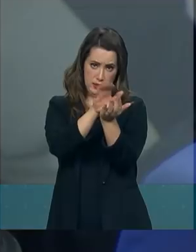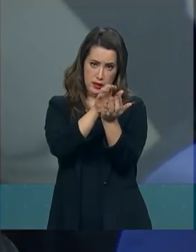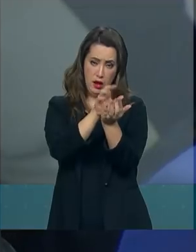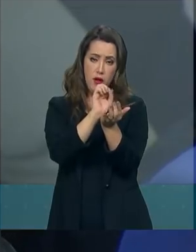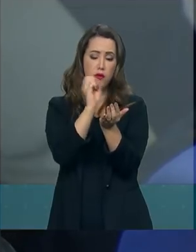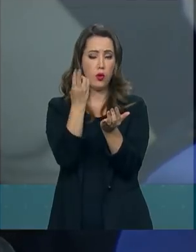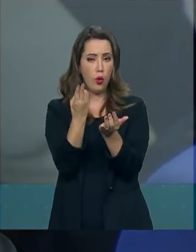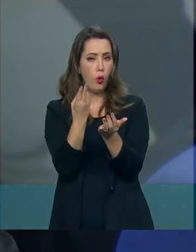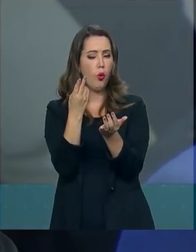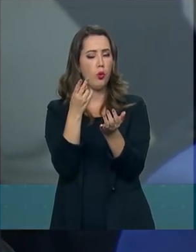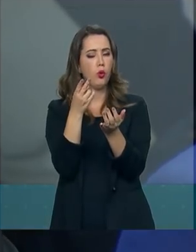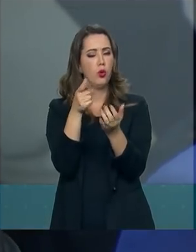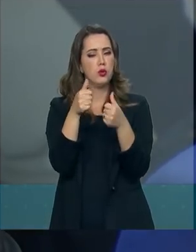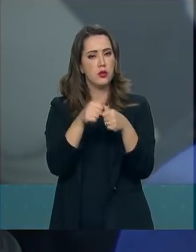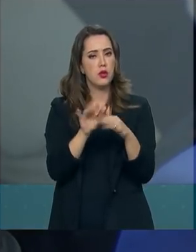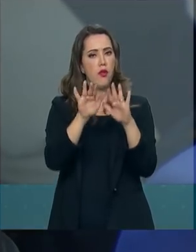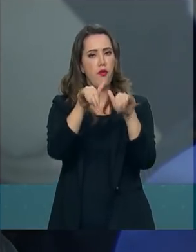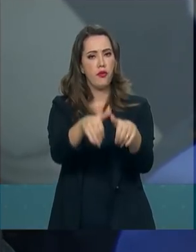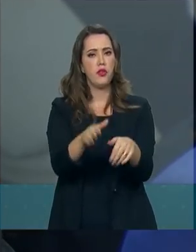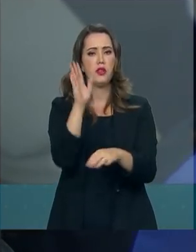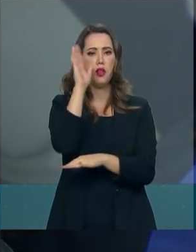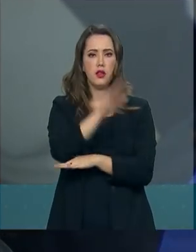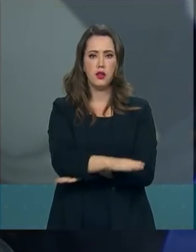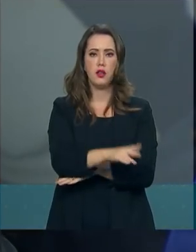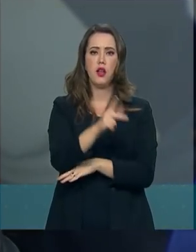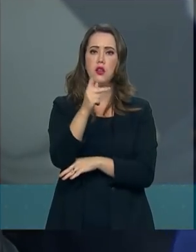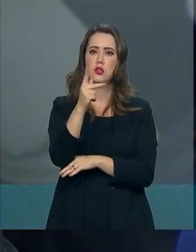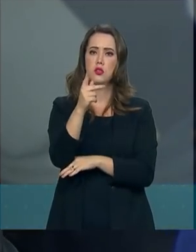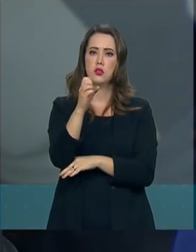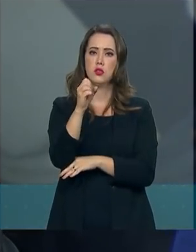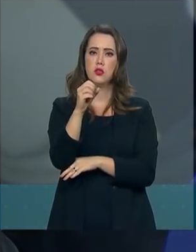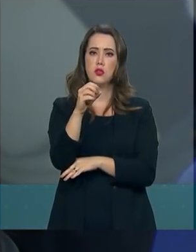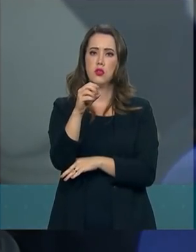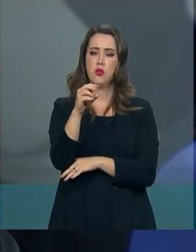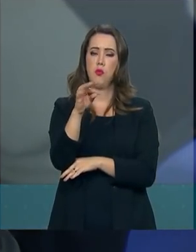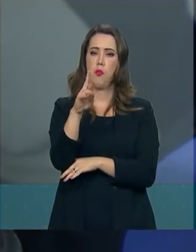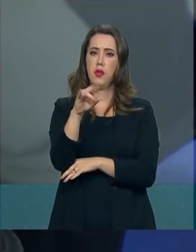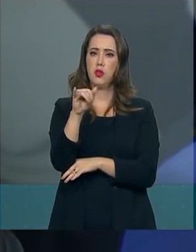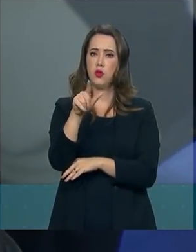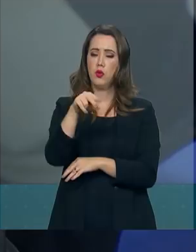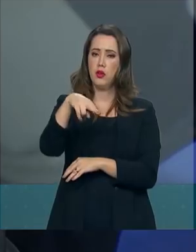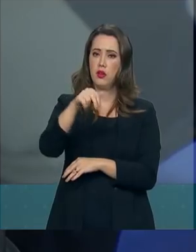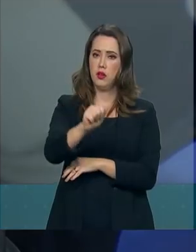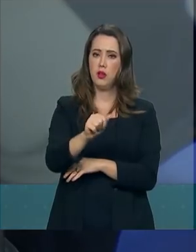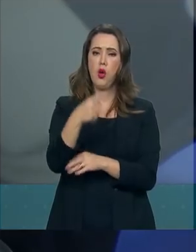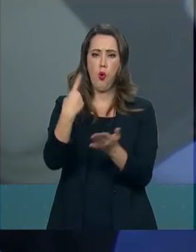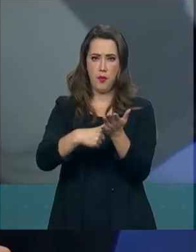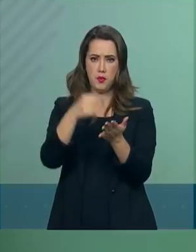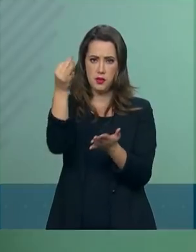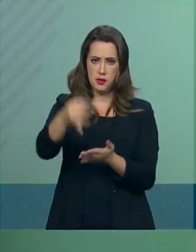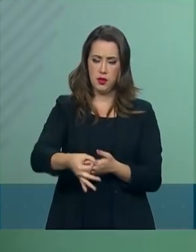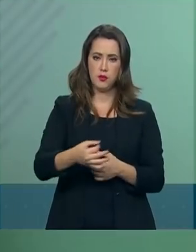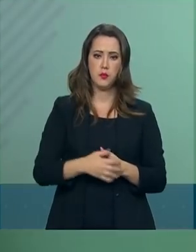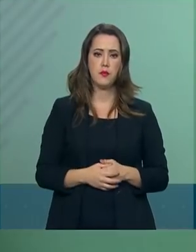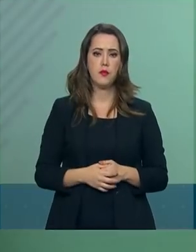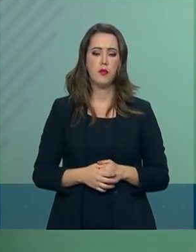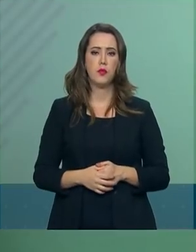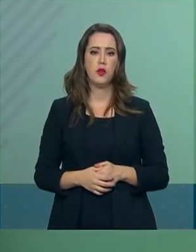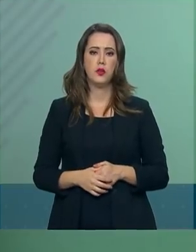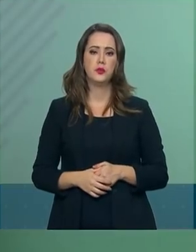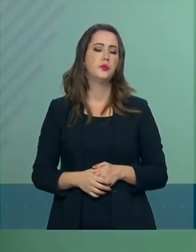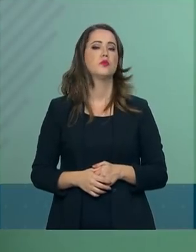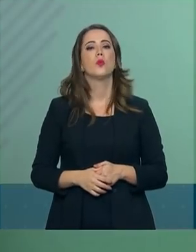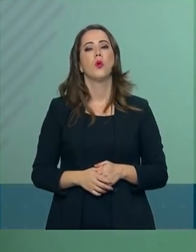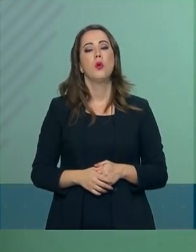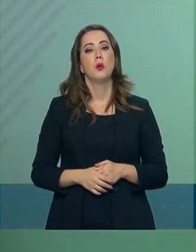confirma que ele vai estar no final da tarde em Petrolina, lá no programa Minha Casa Minha Vida. A participação